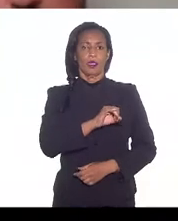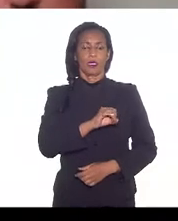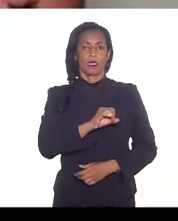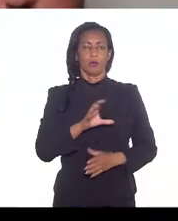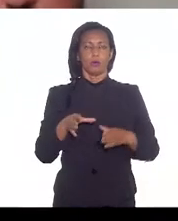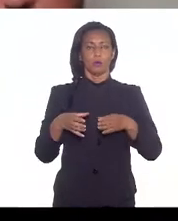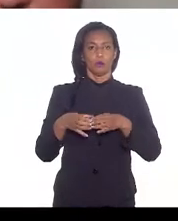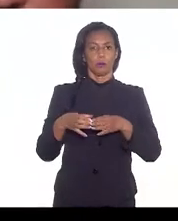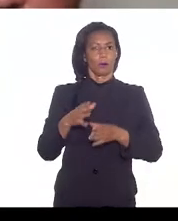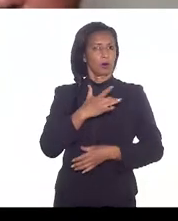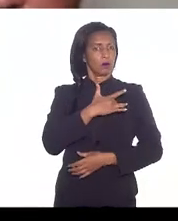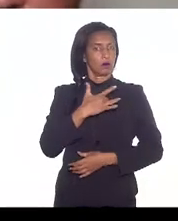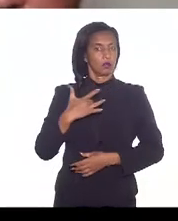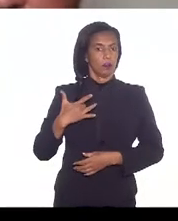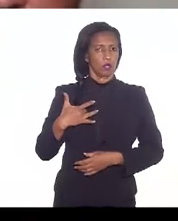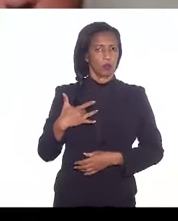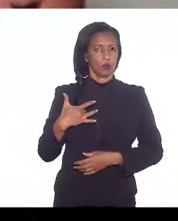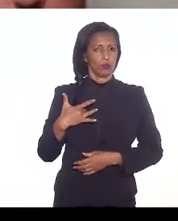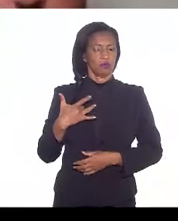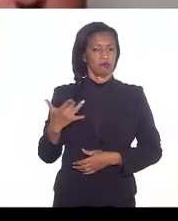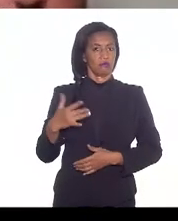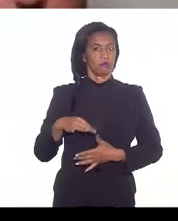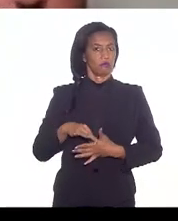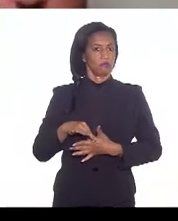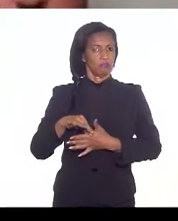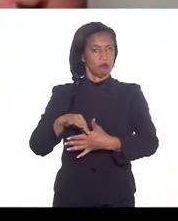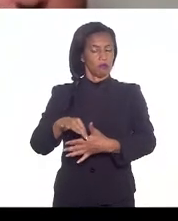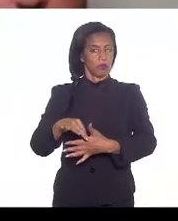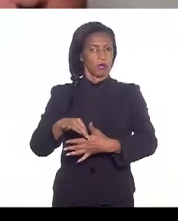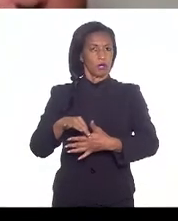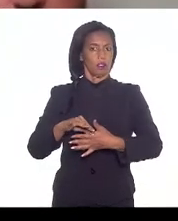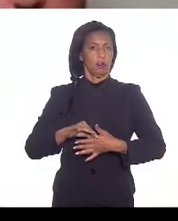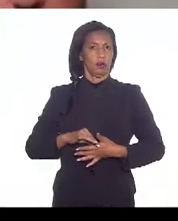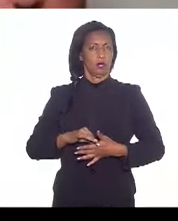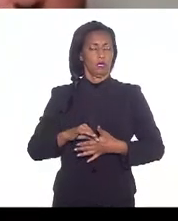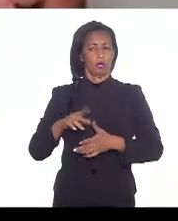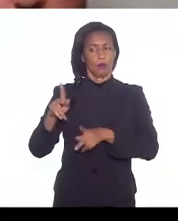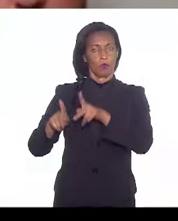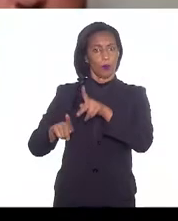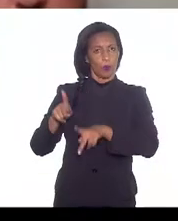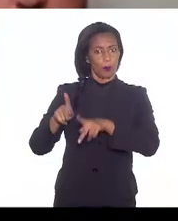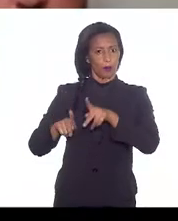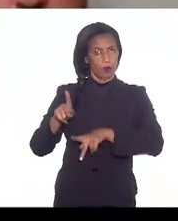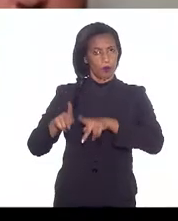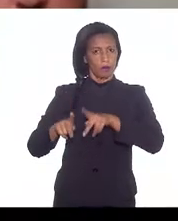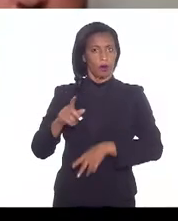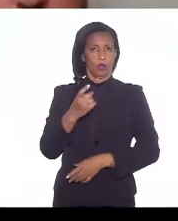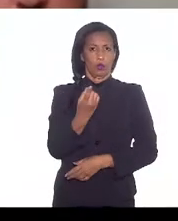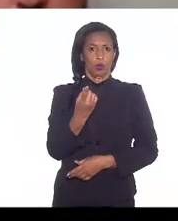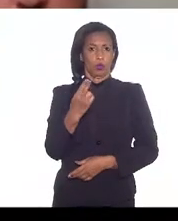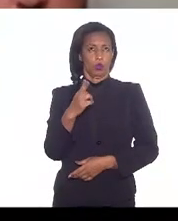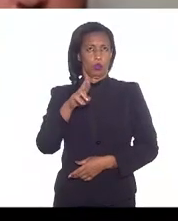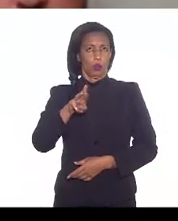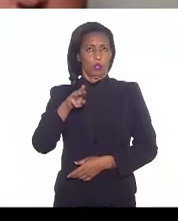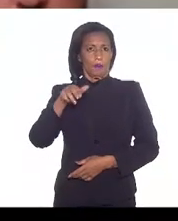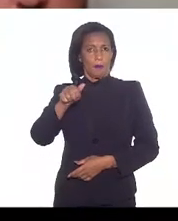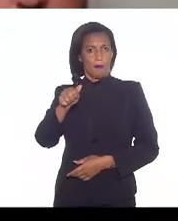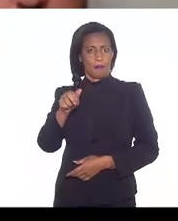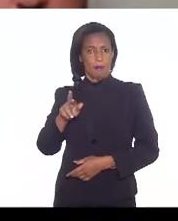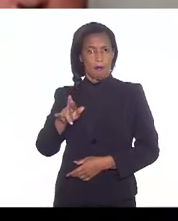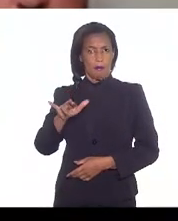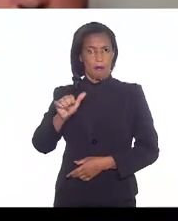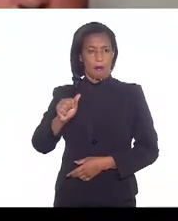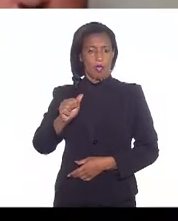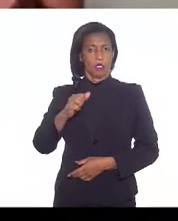Estadual de Saúde, na representação da população, da doutora Maria Márcia Lustosa, do